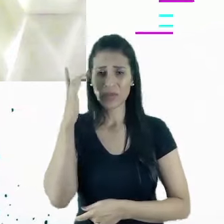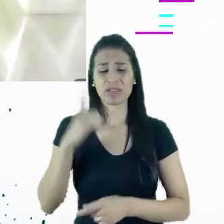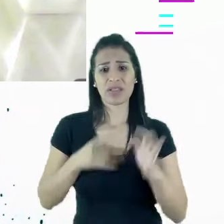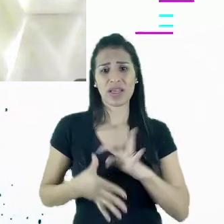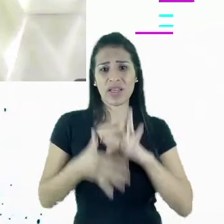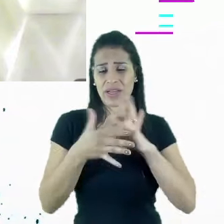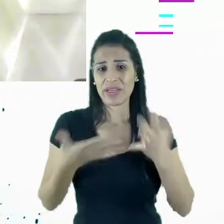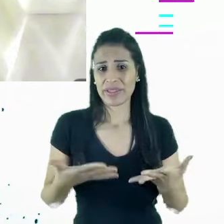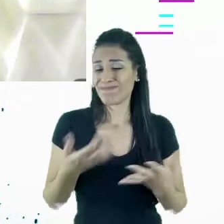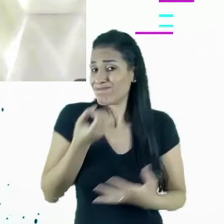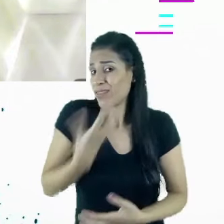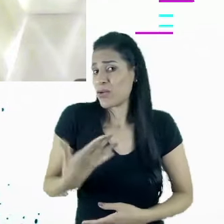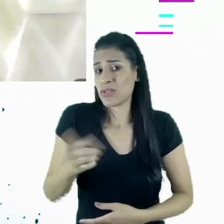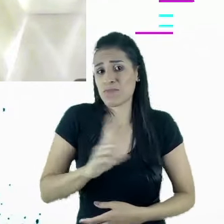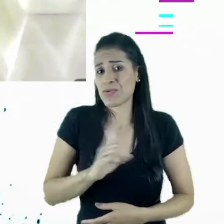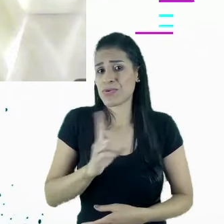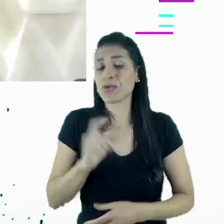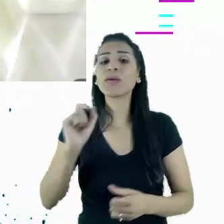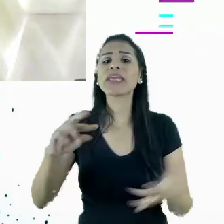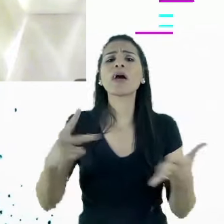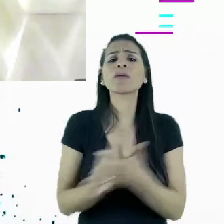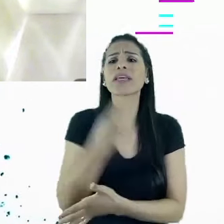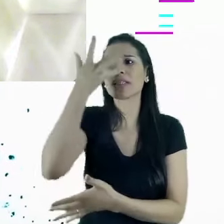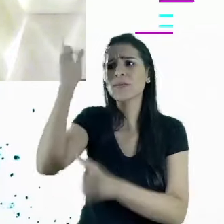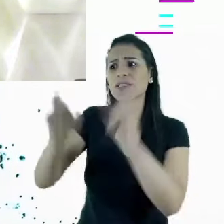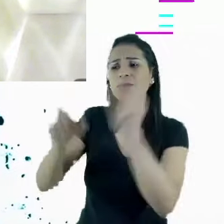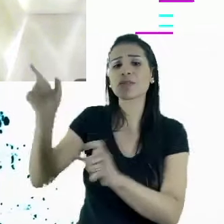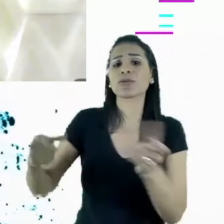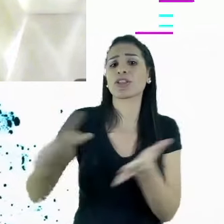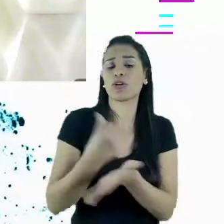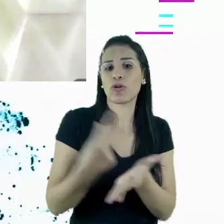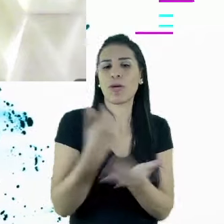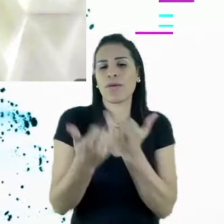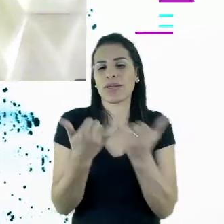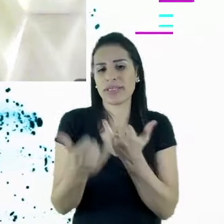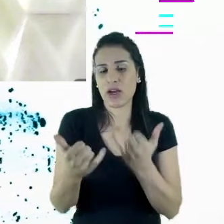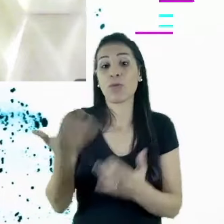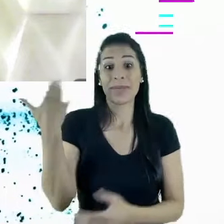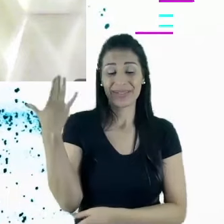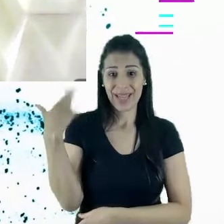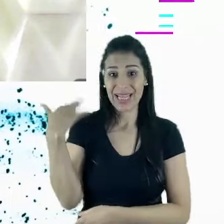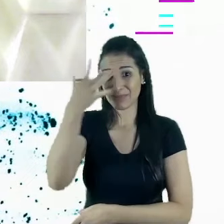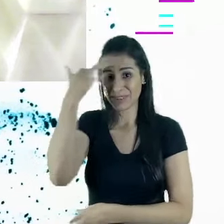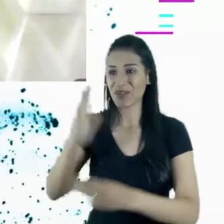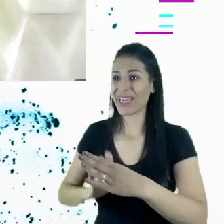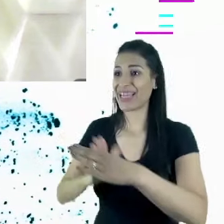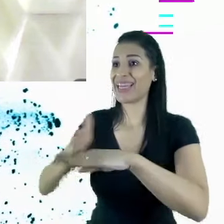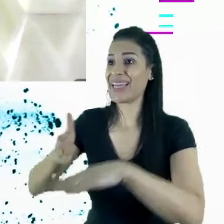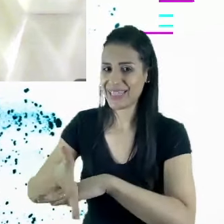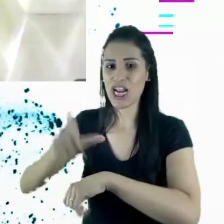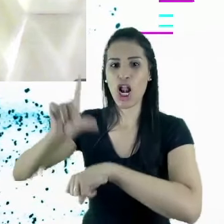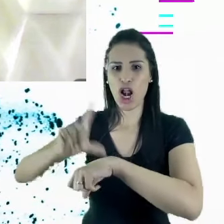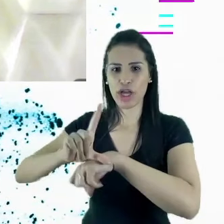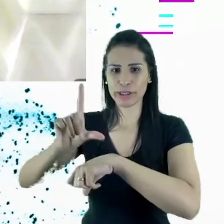E eu vi e eu recebo muitos feedbacks. O consumidor, quando podia entrar na loja, entrava na loja e perguntava refletindo a